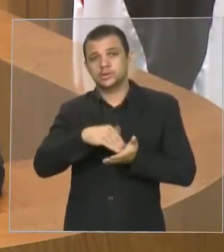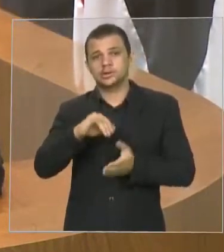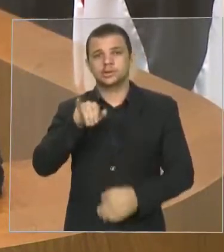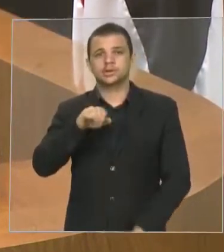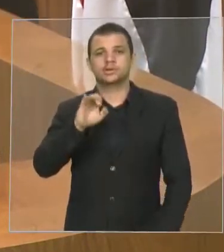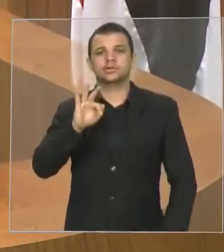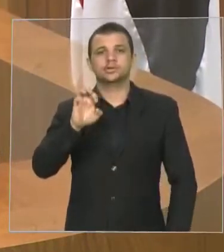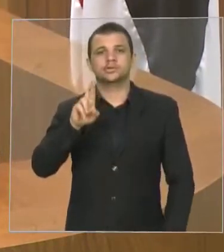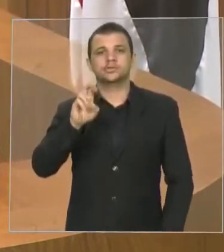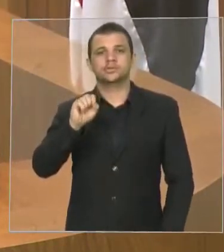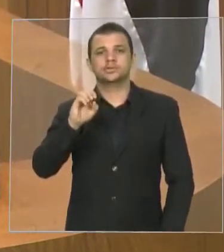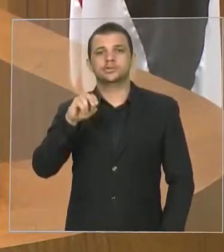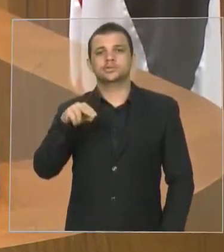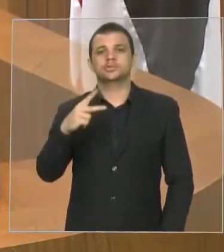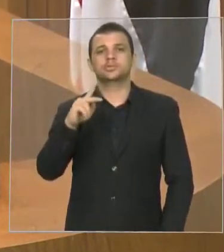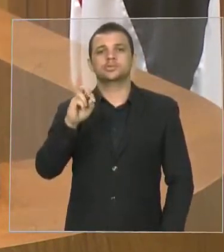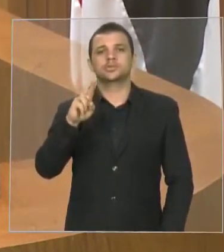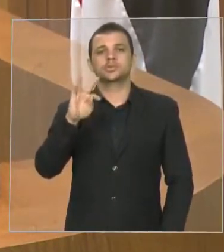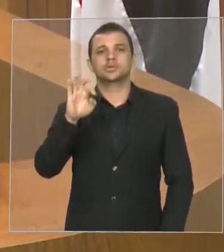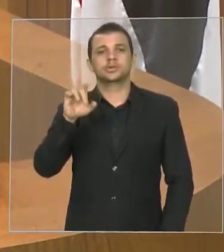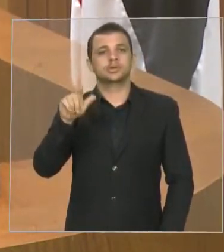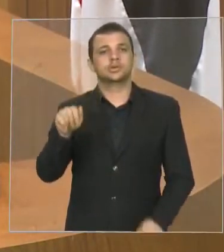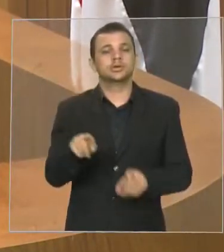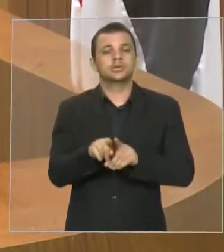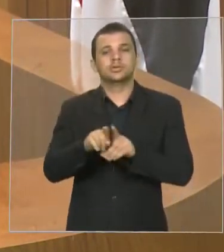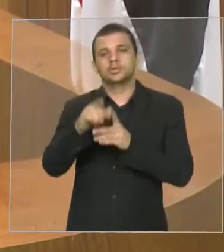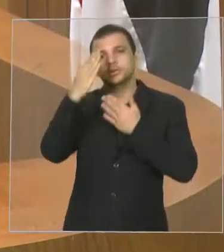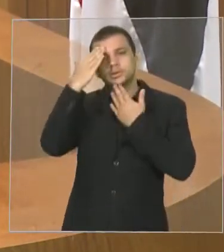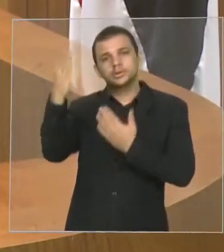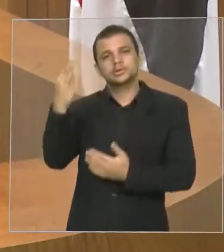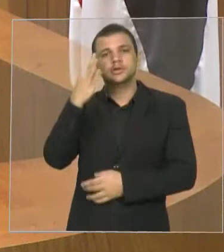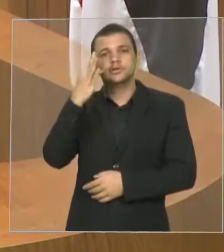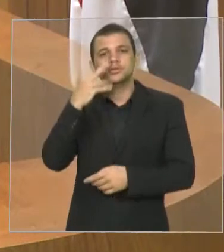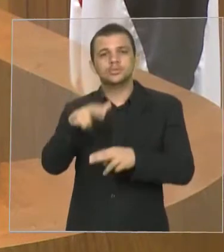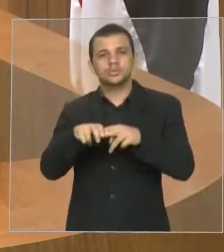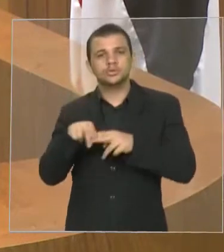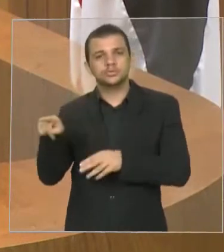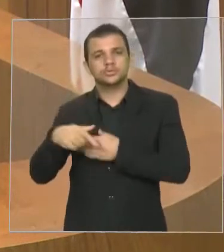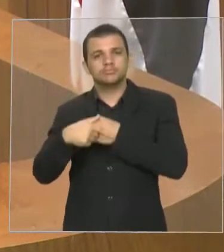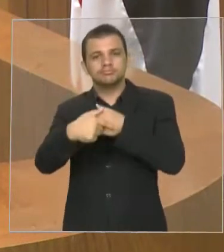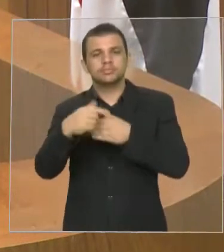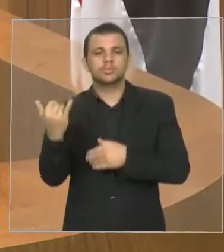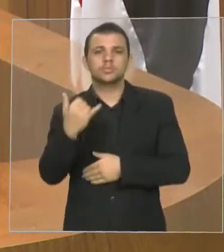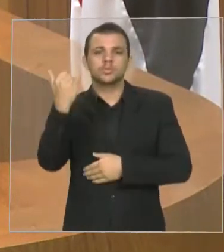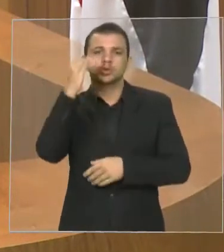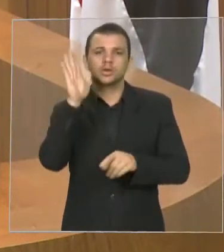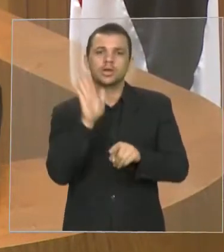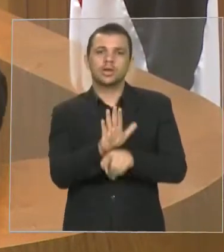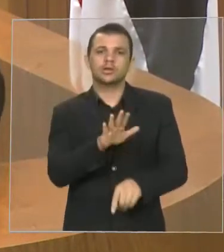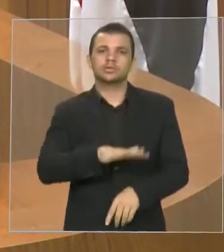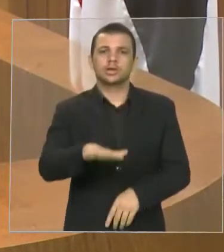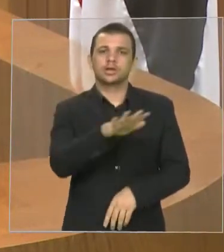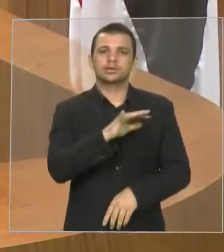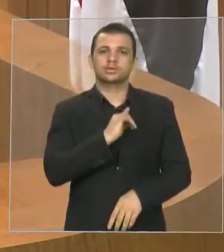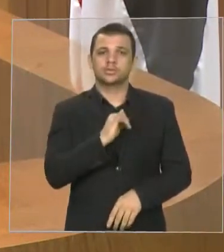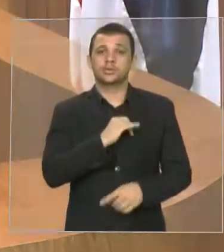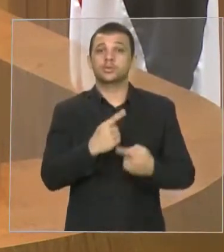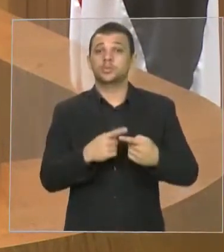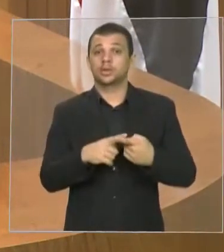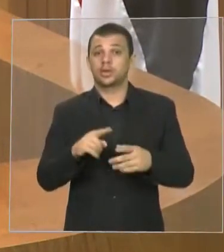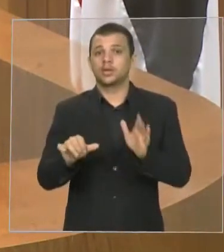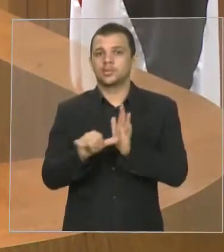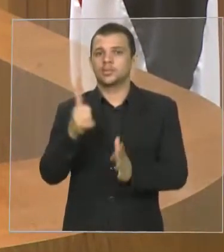em combate à criminalidade na região Tocantina. É a primeira vez que a região terá um helicóptero em tempo integral